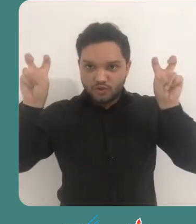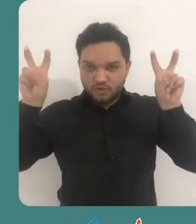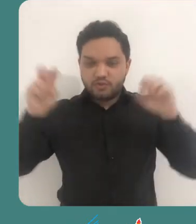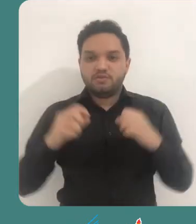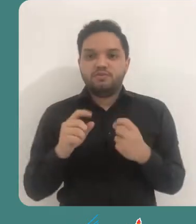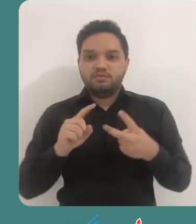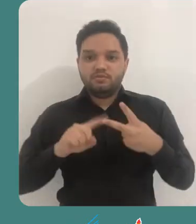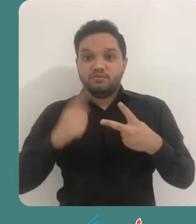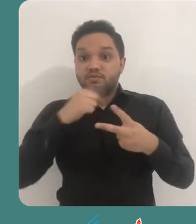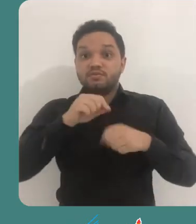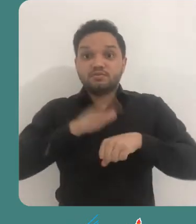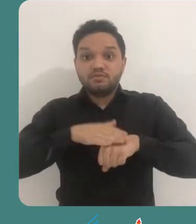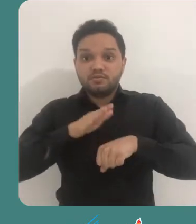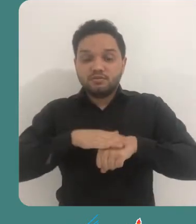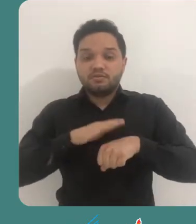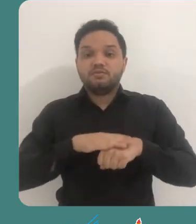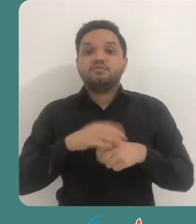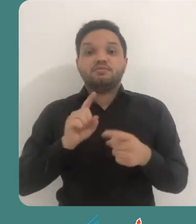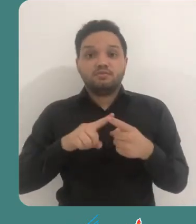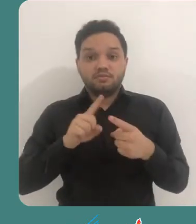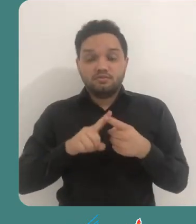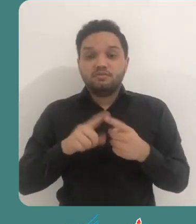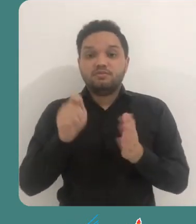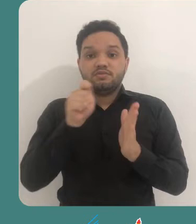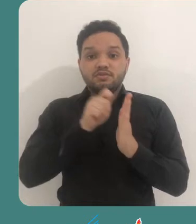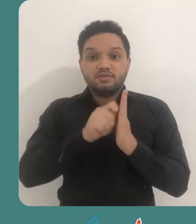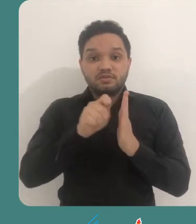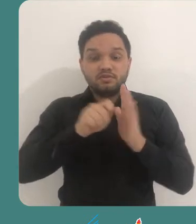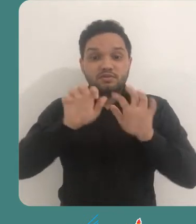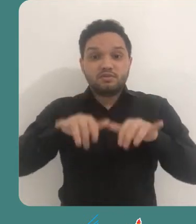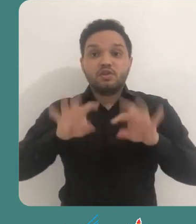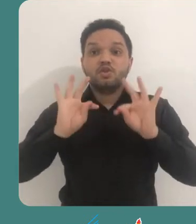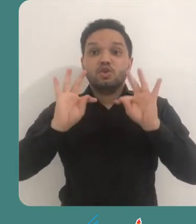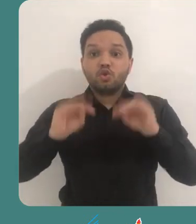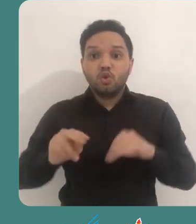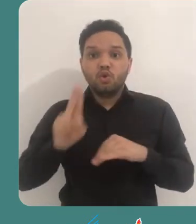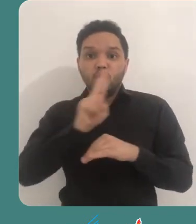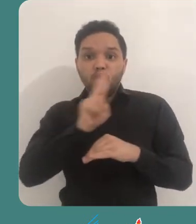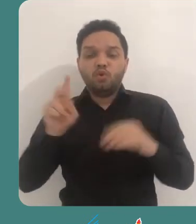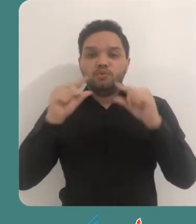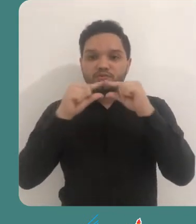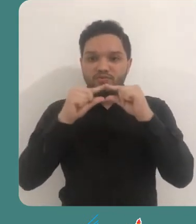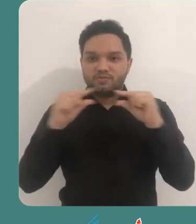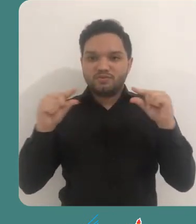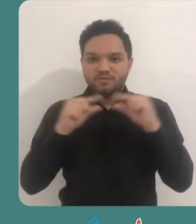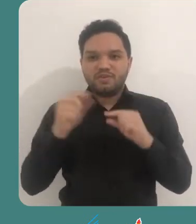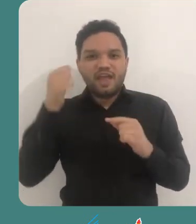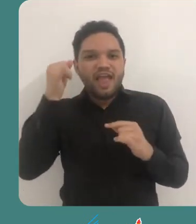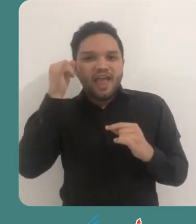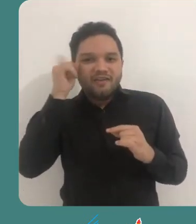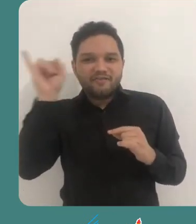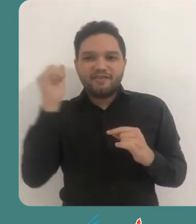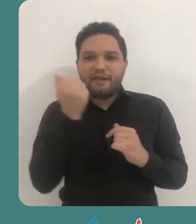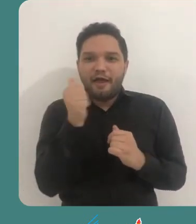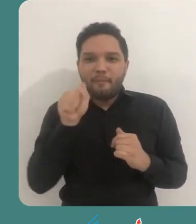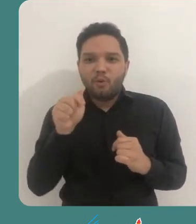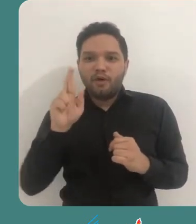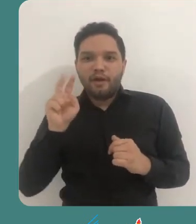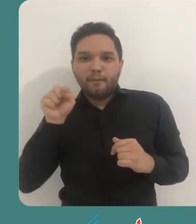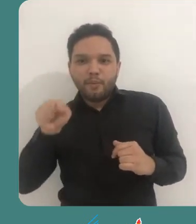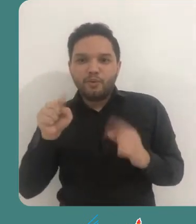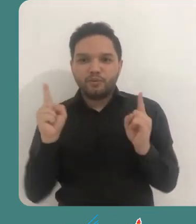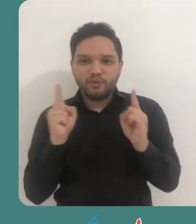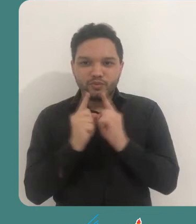O título da obra, a autoria, é recomendado escrever todos os nomes por extenso, evitar